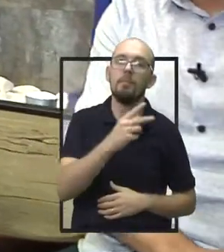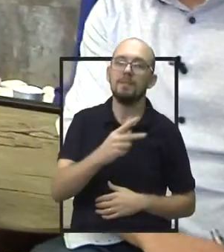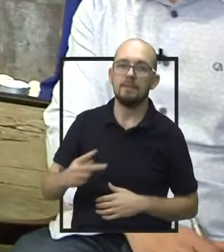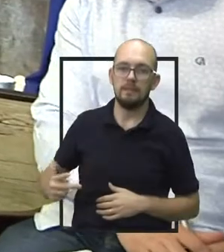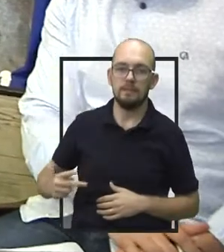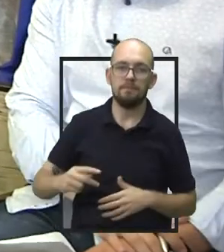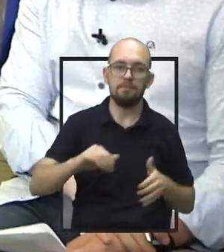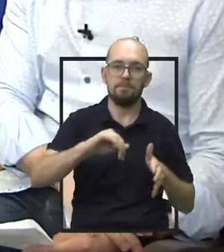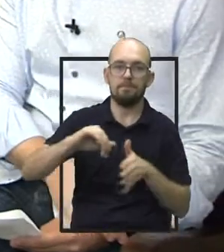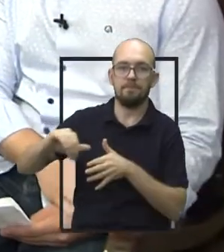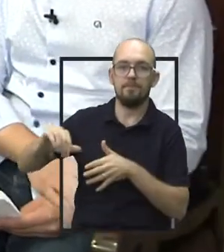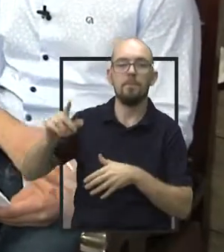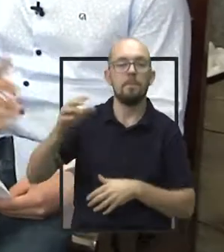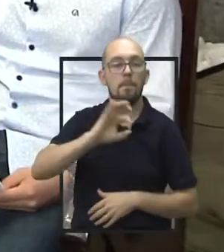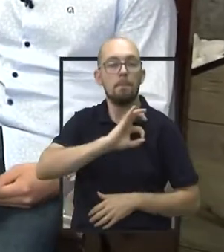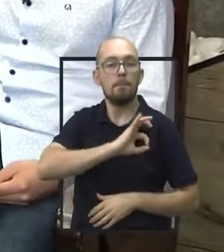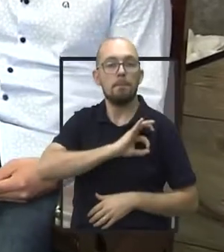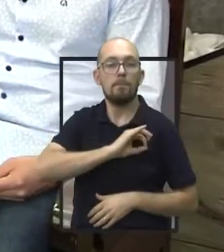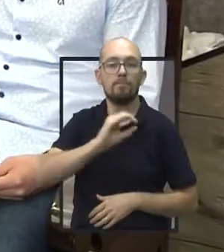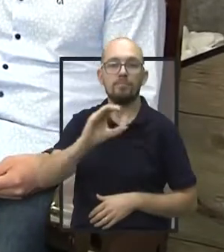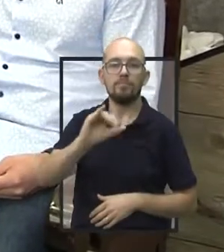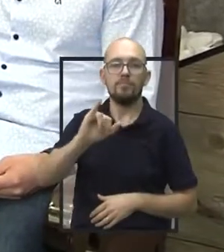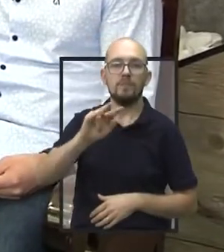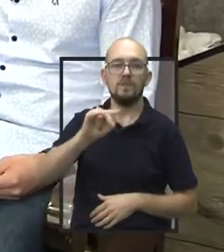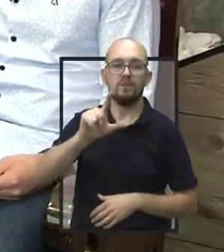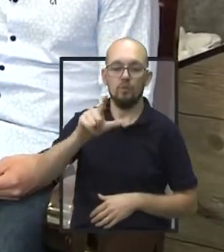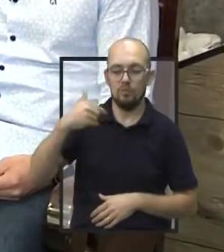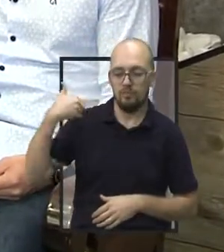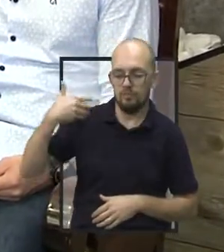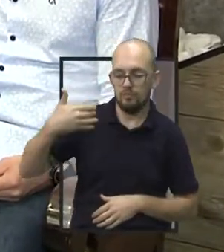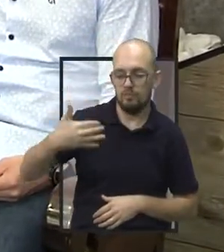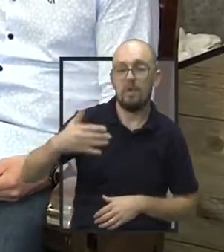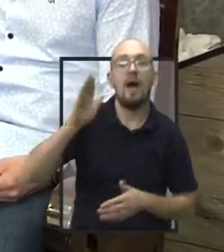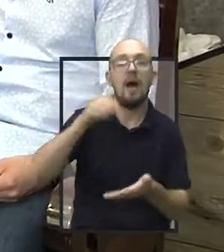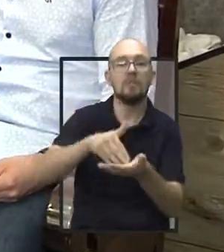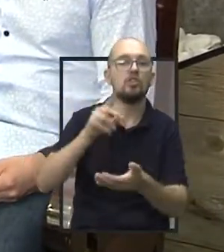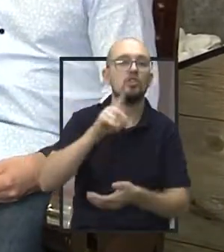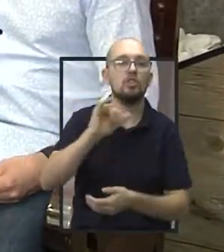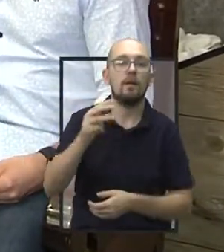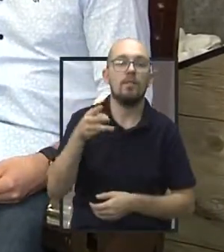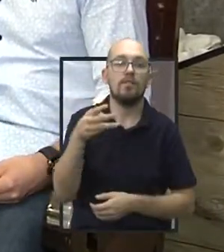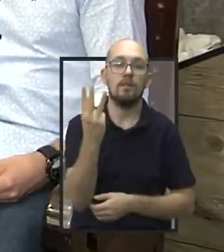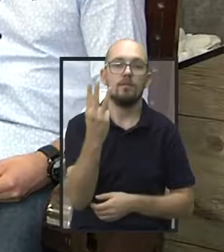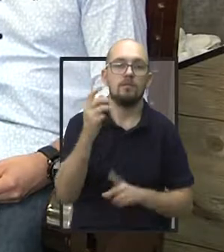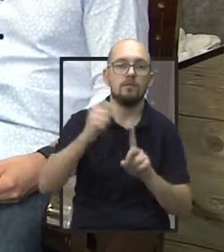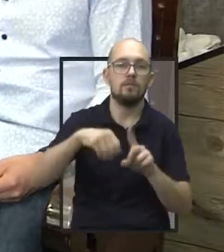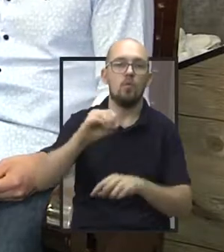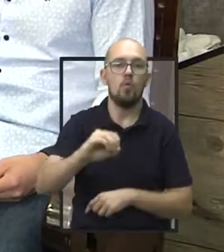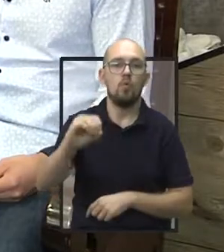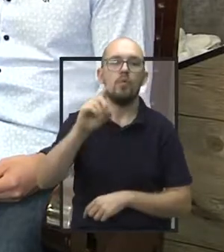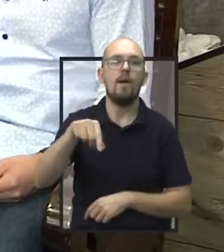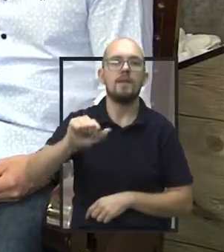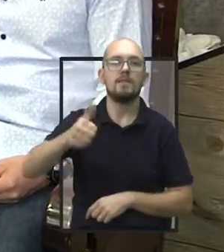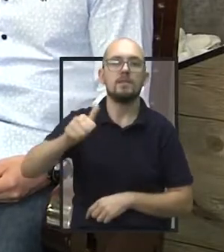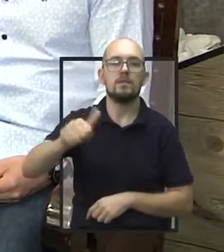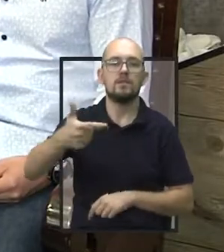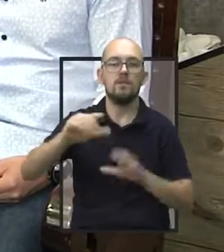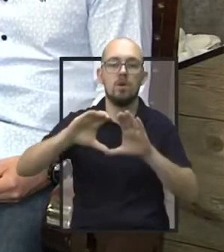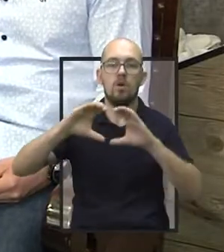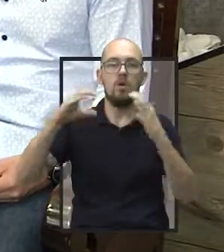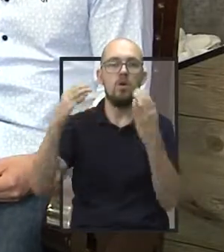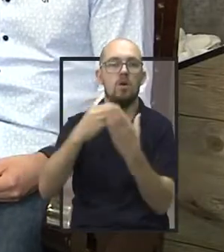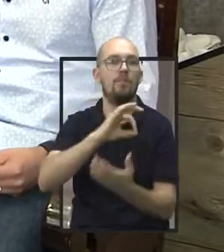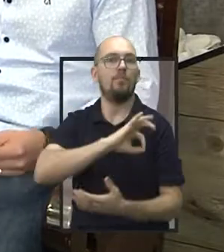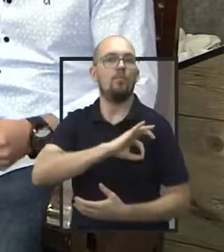Polícia Civil está realizando, e vai realizar até o dia 3 de outubro, o segundo Congresso de Polícia Judiciária, aqui do